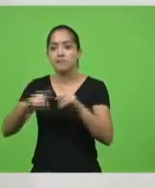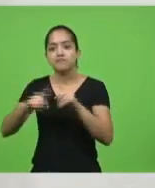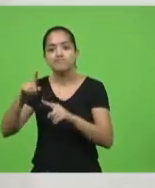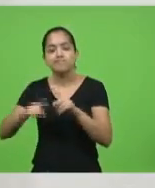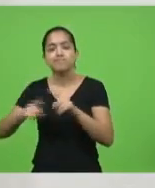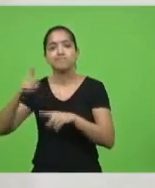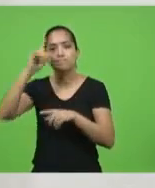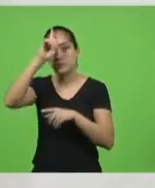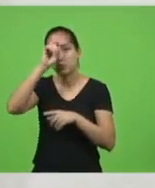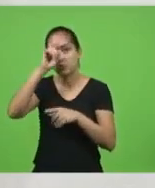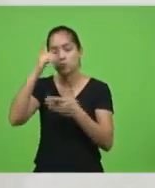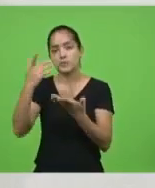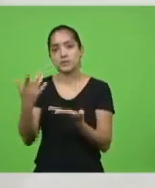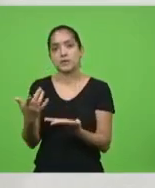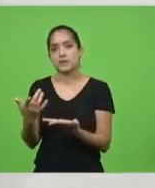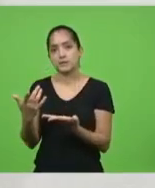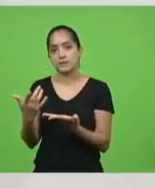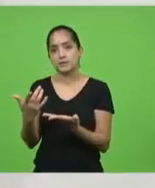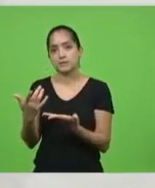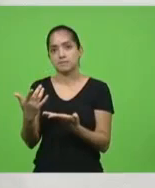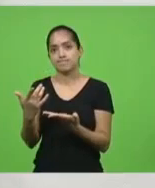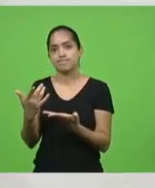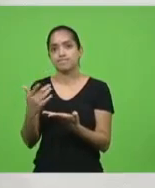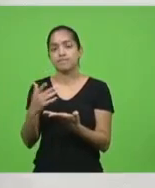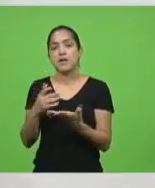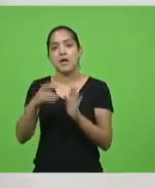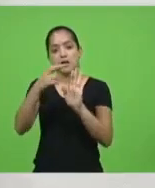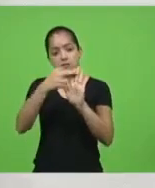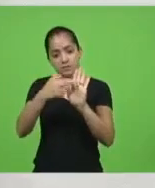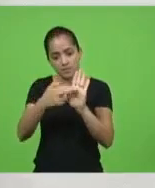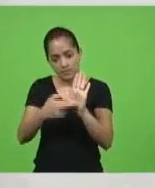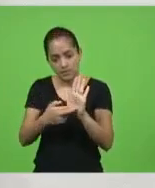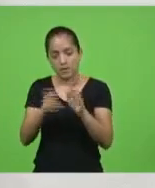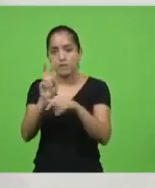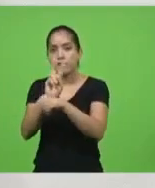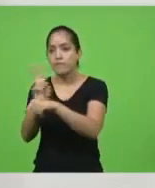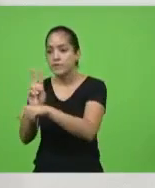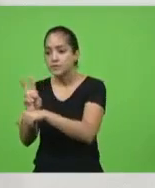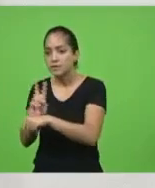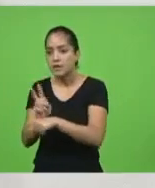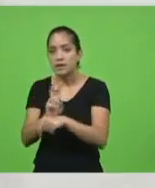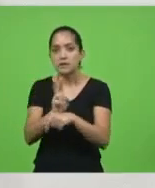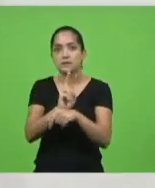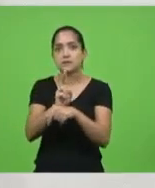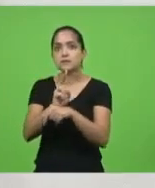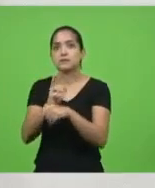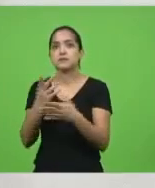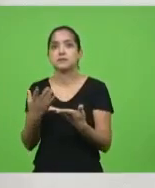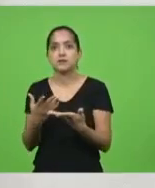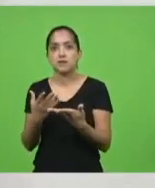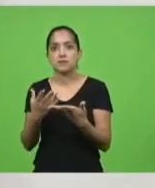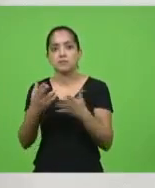hospitais, é estabelecer sim e fiscalizar medidas sanitárias,